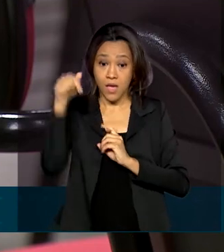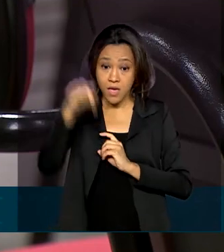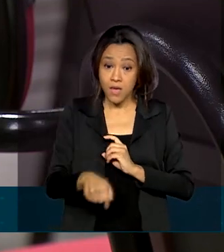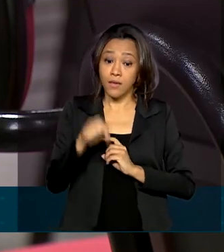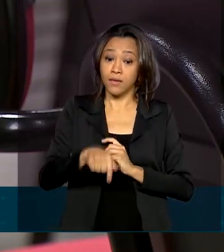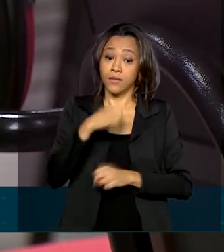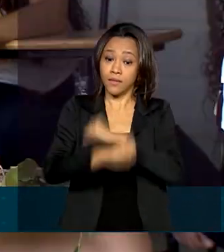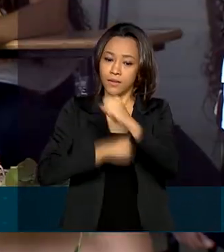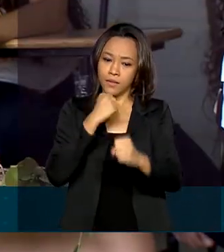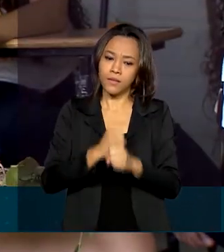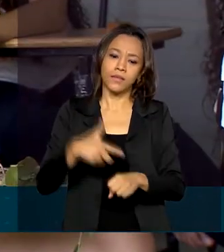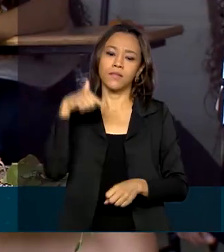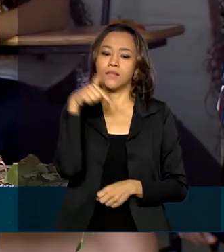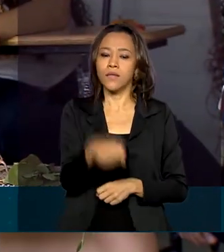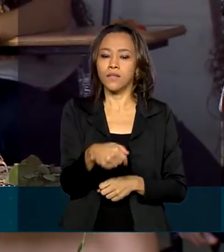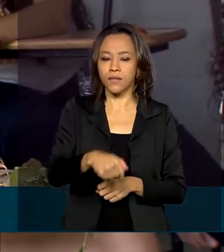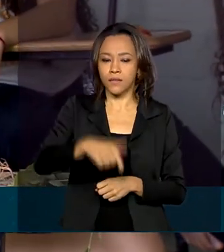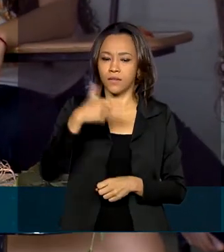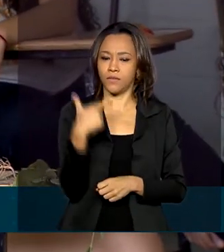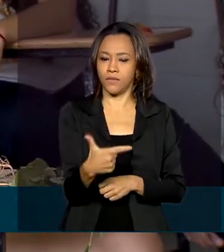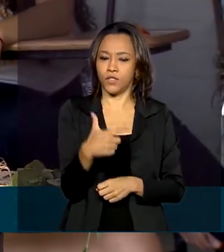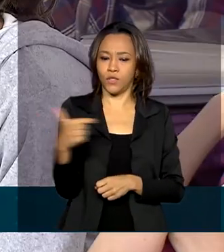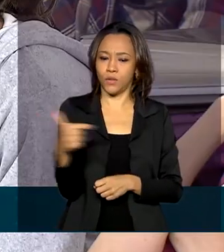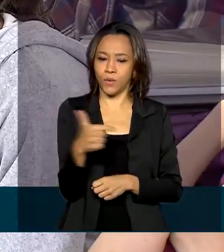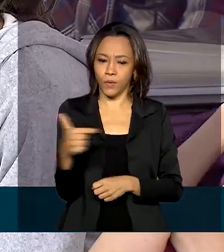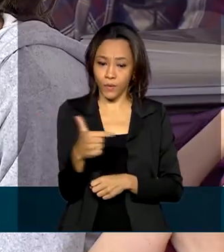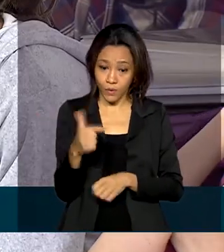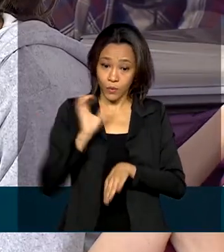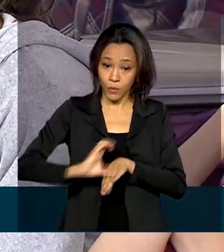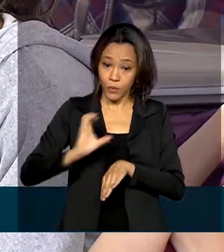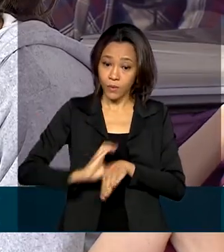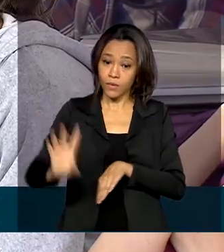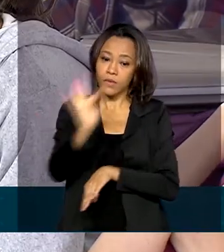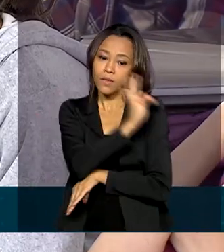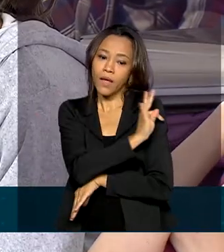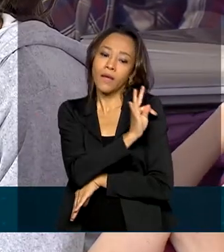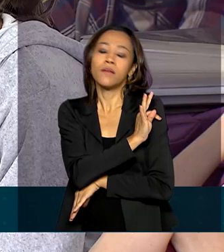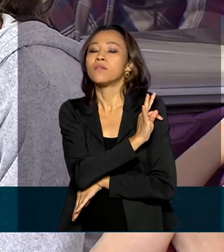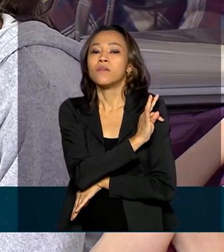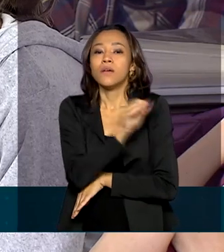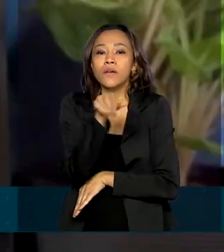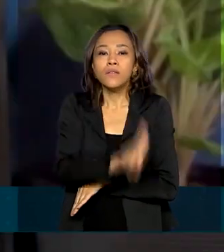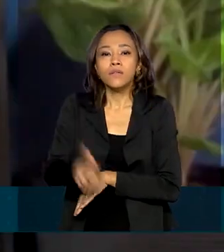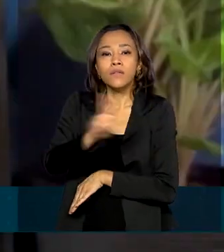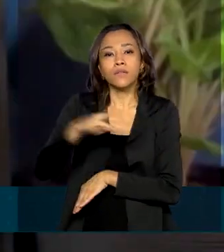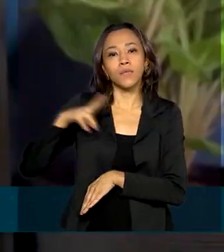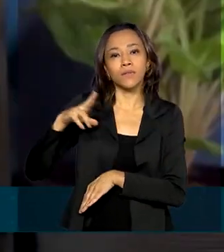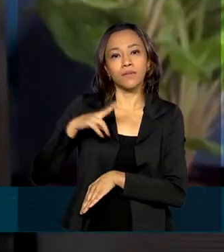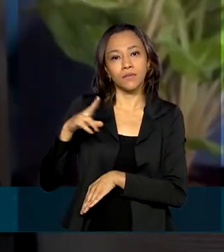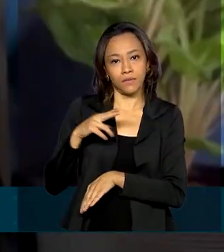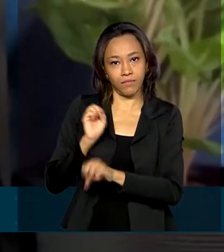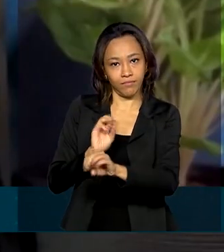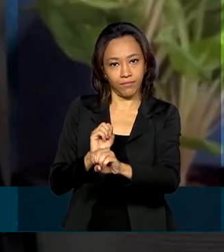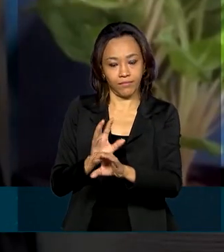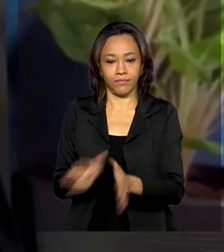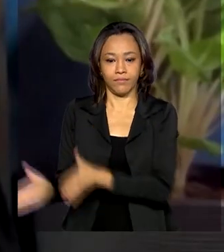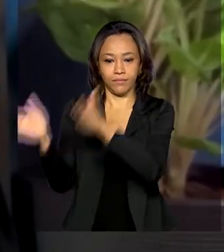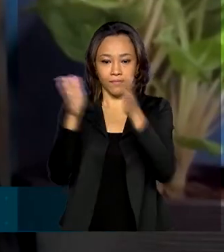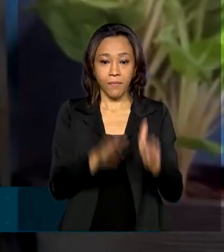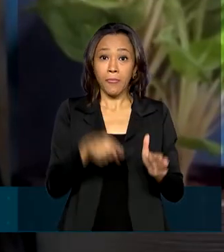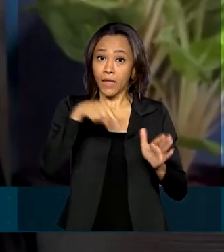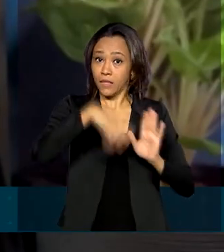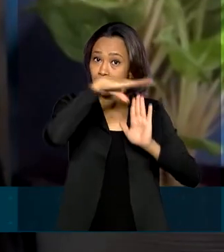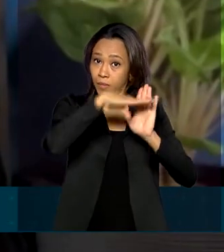722 cursos técnicos em instituições privadas de ensino superior. Essa ampliação faz parte do